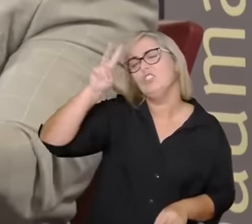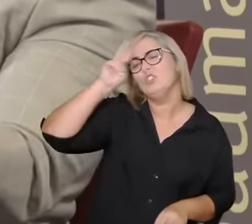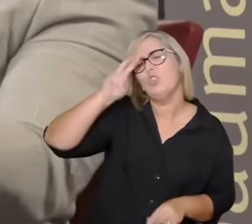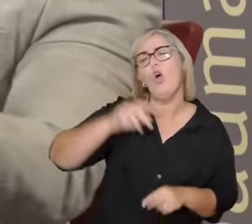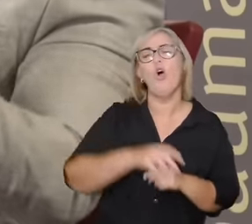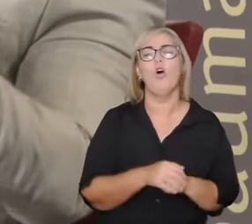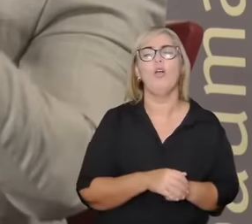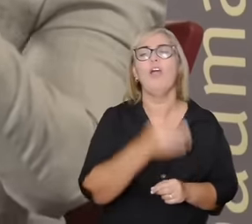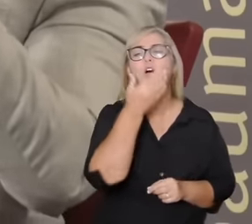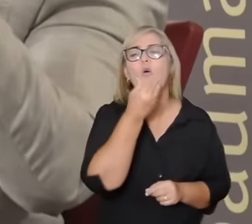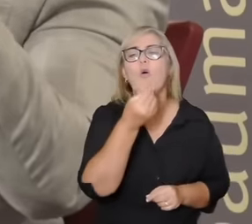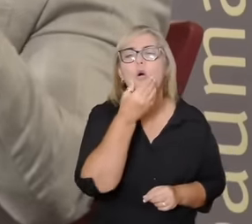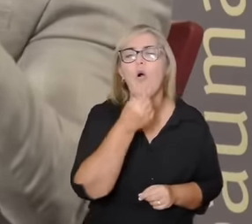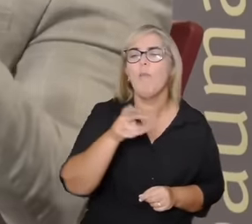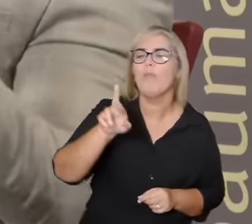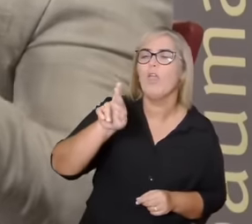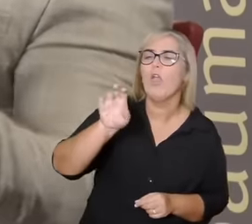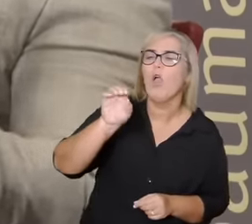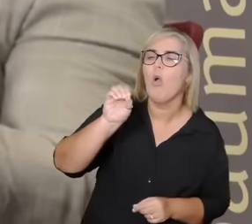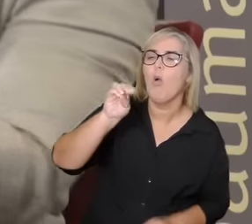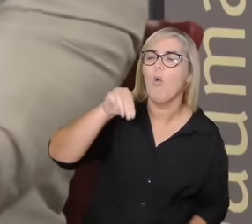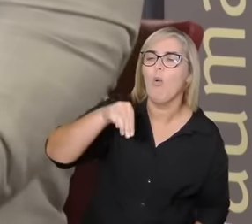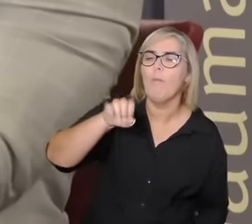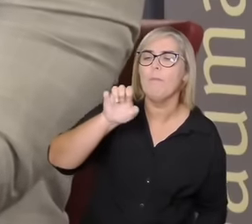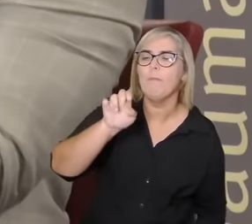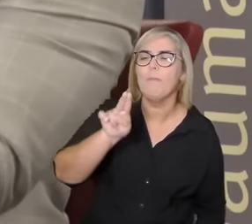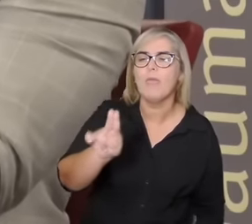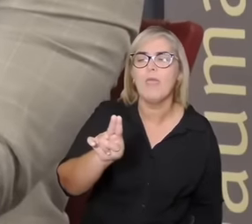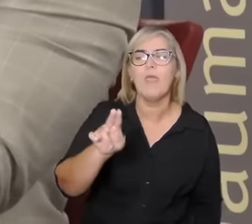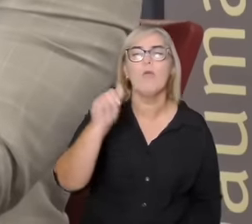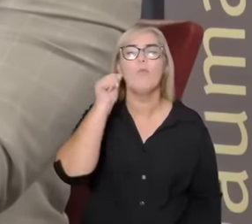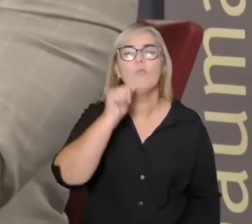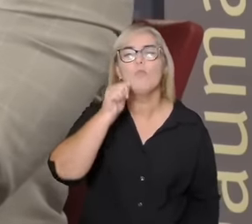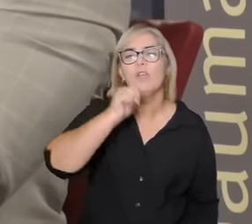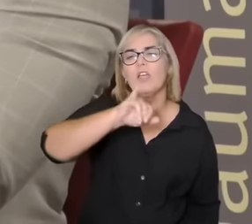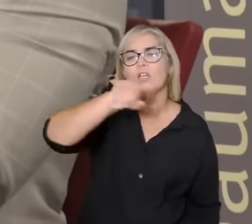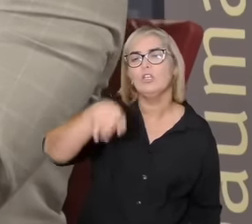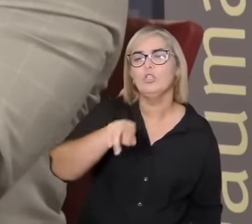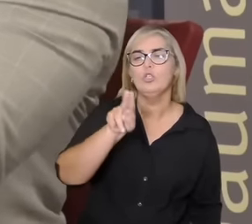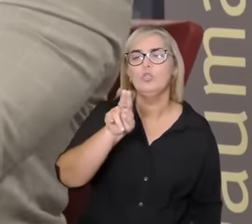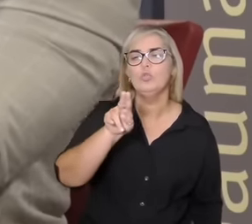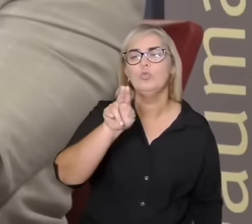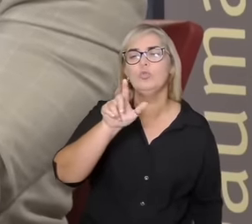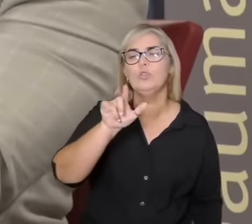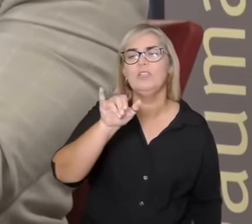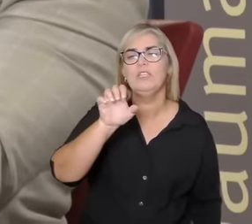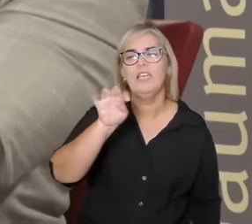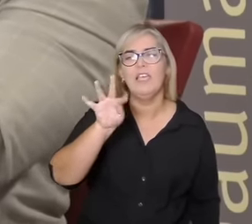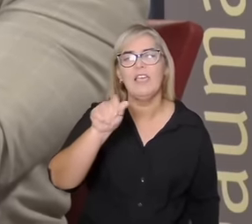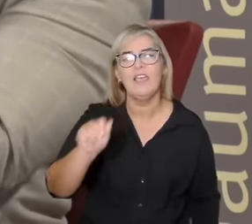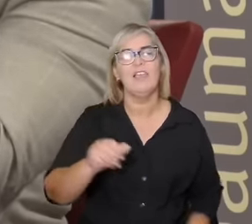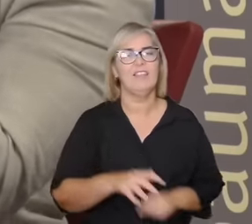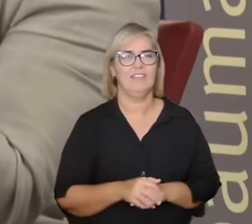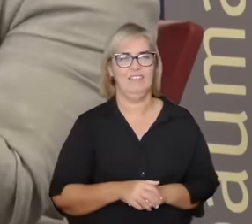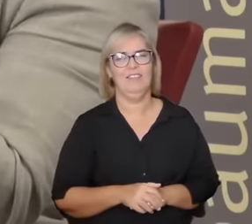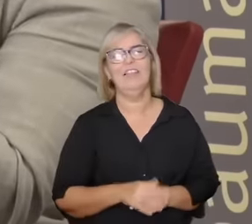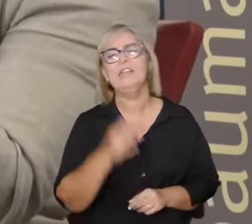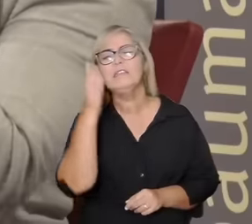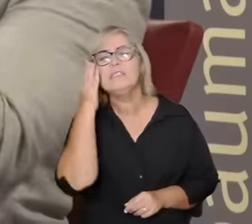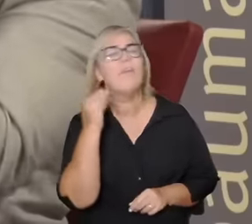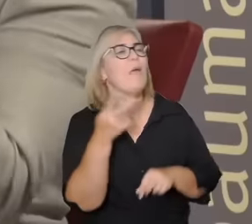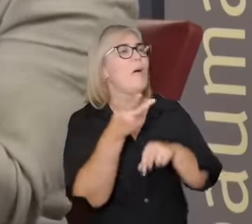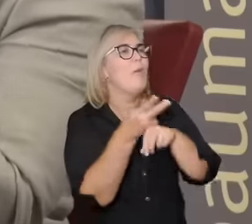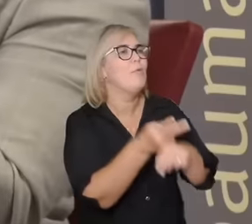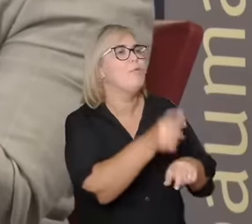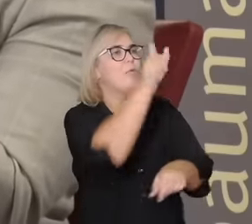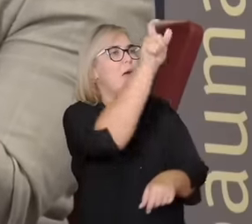de Hollywood esse composto que um pouco de platonismo uma interpretação da alma gêmea nessa mistura a